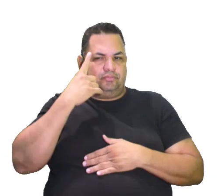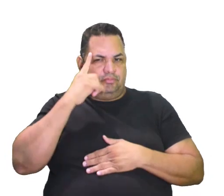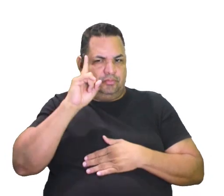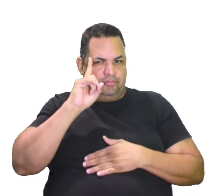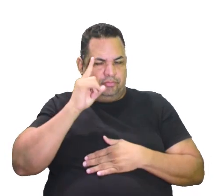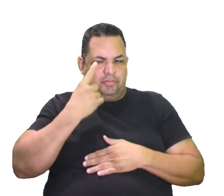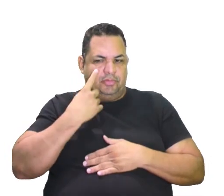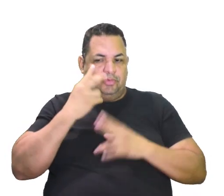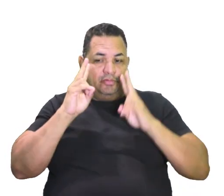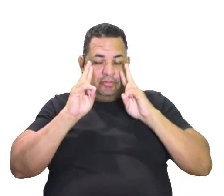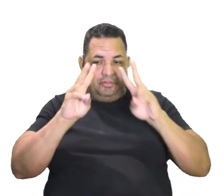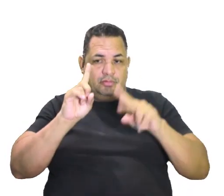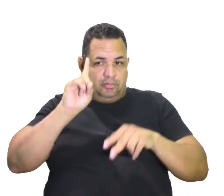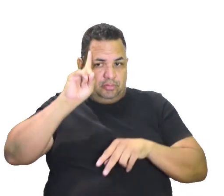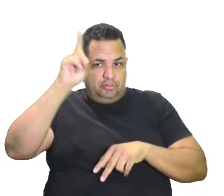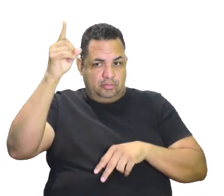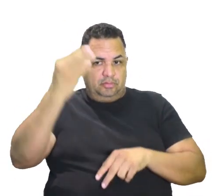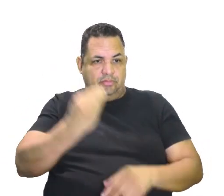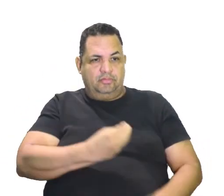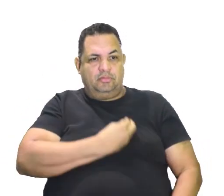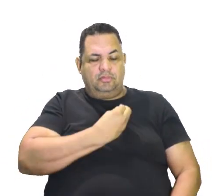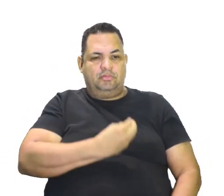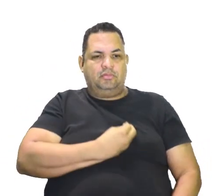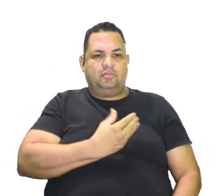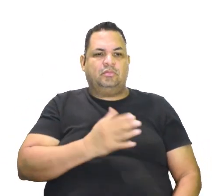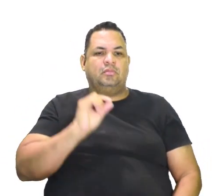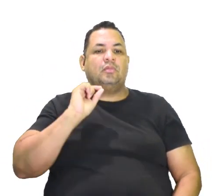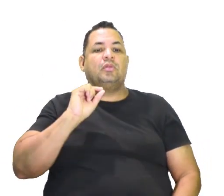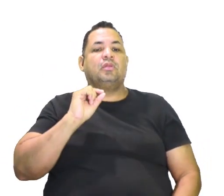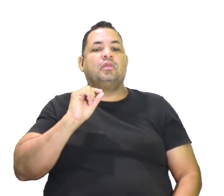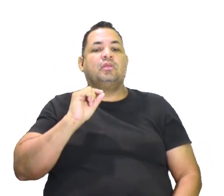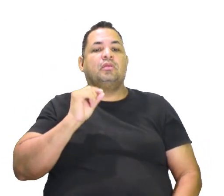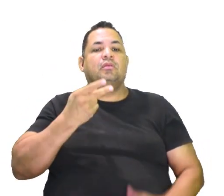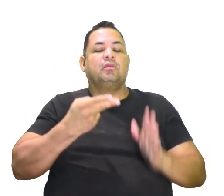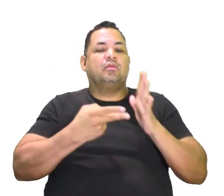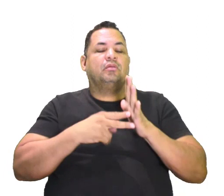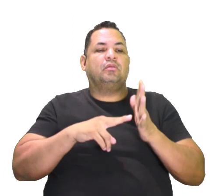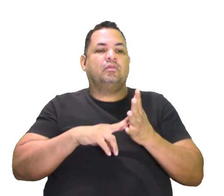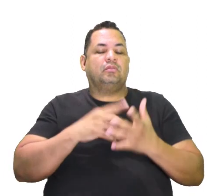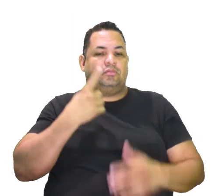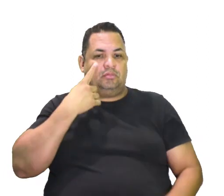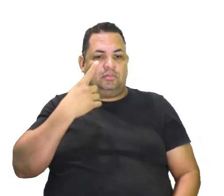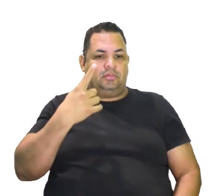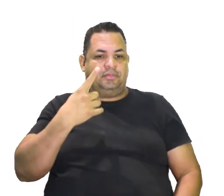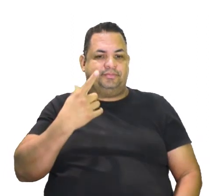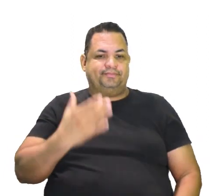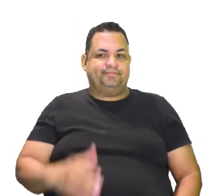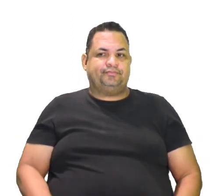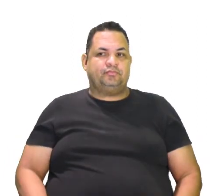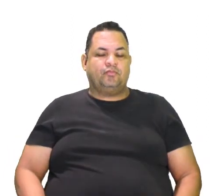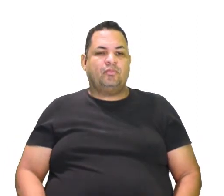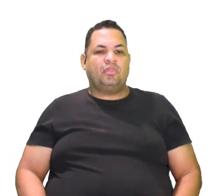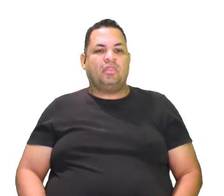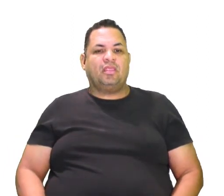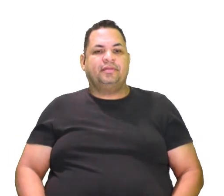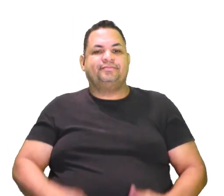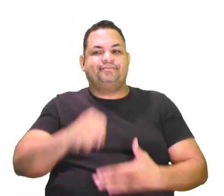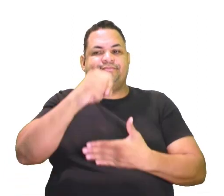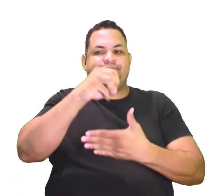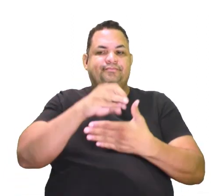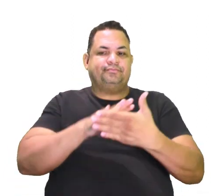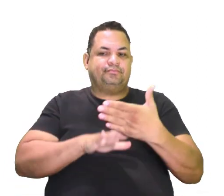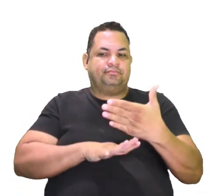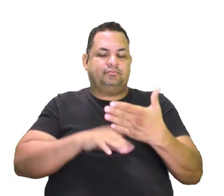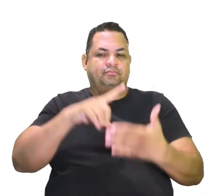visão idealizada da vida. Ou seja, então, vocês já estão vendo aí que nessa questão, você já